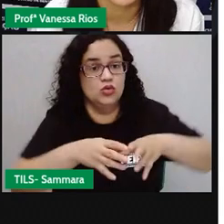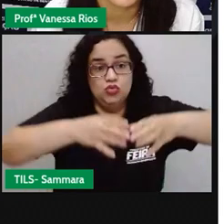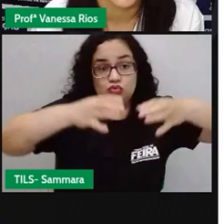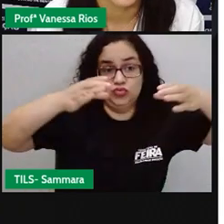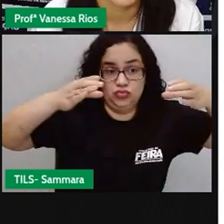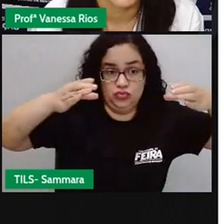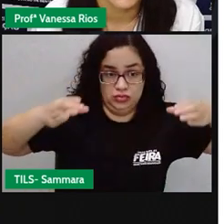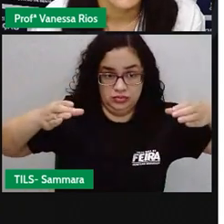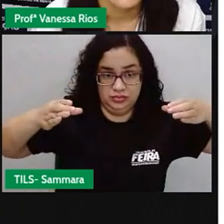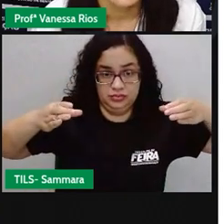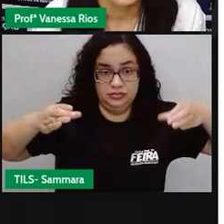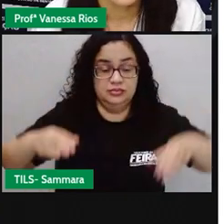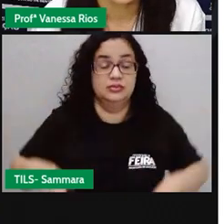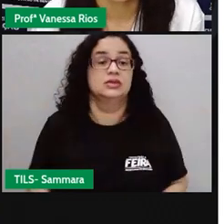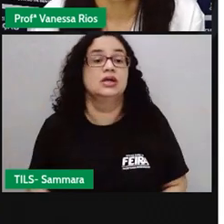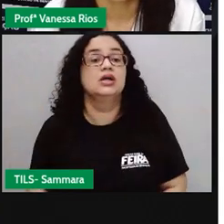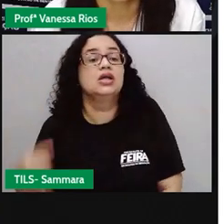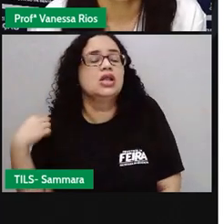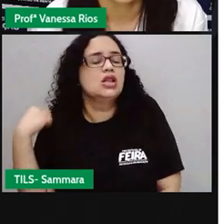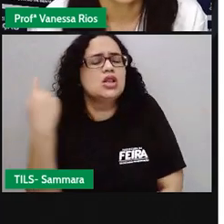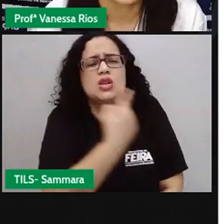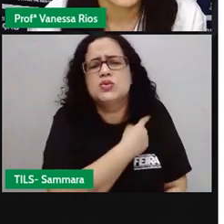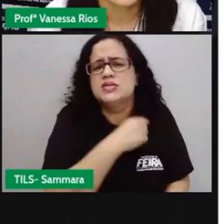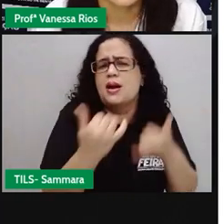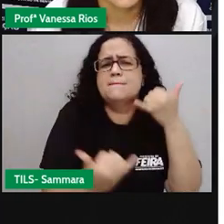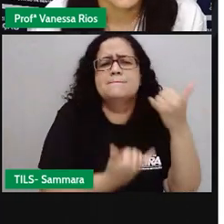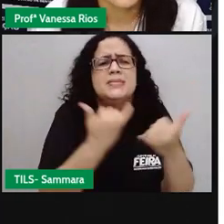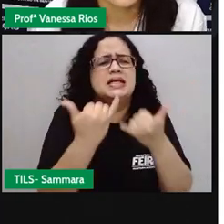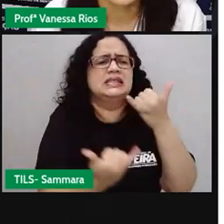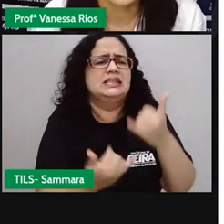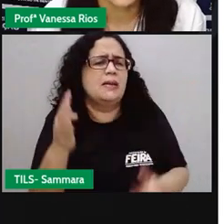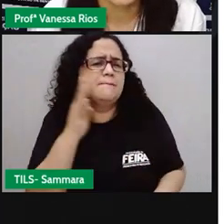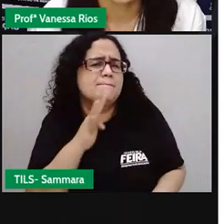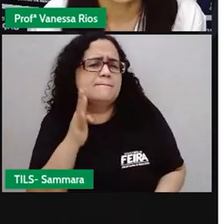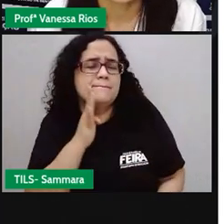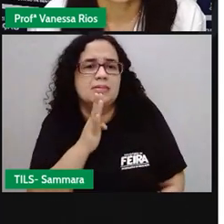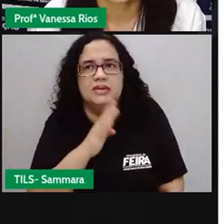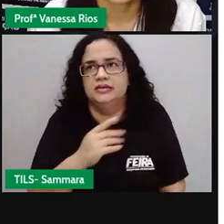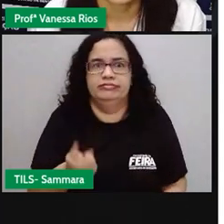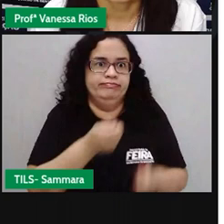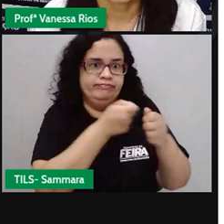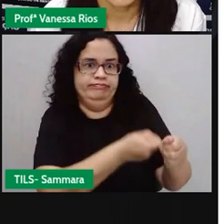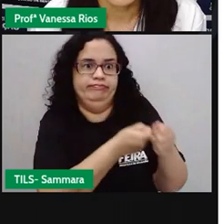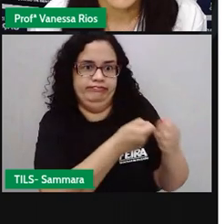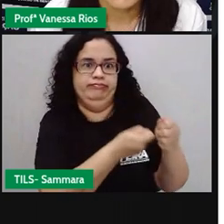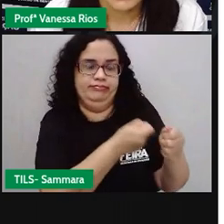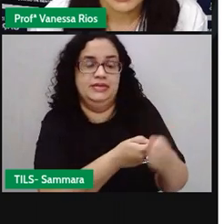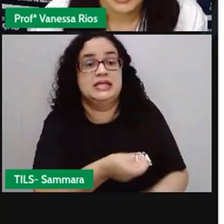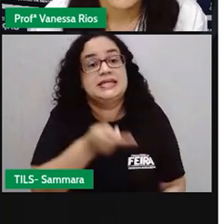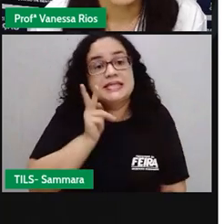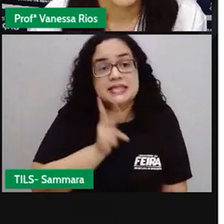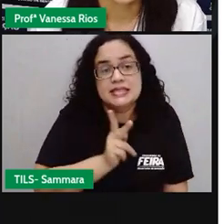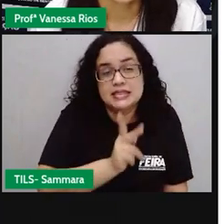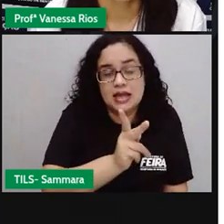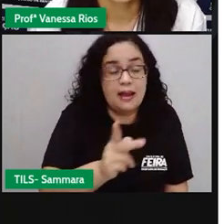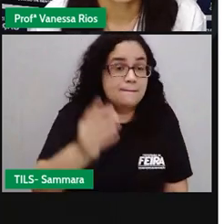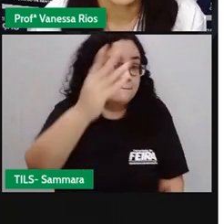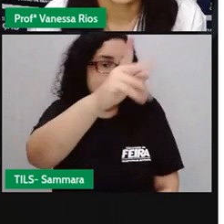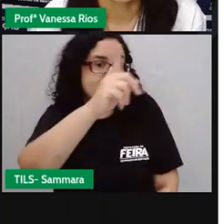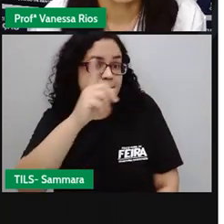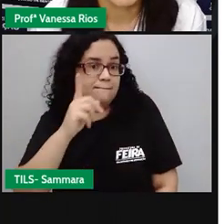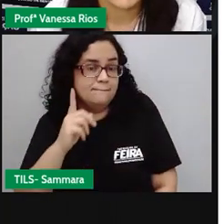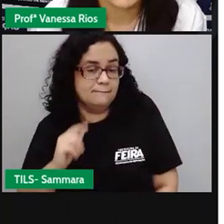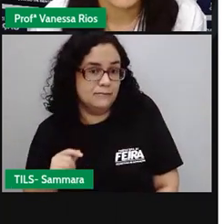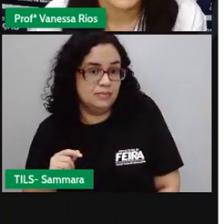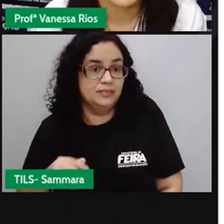grande caldeirão. Nossa diversão predileta era incomodá-la. Volta e meia, invadíamos